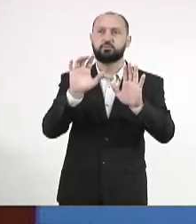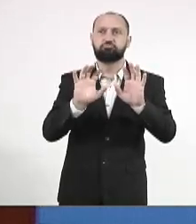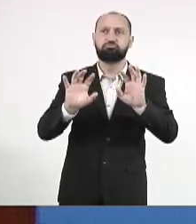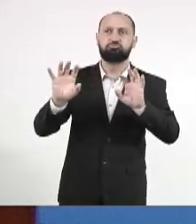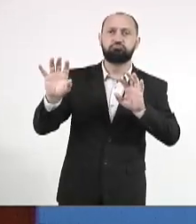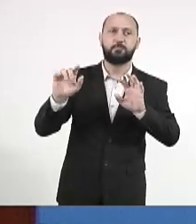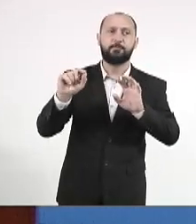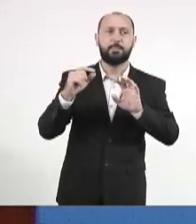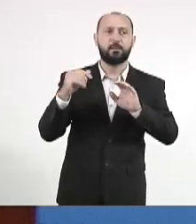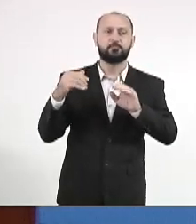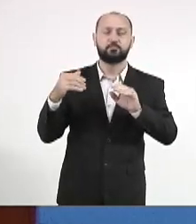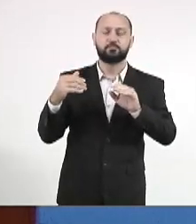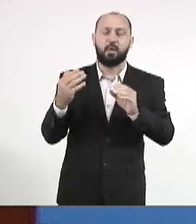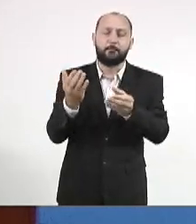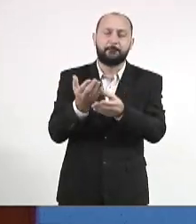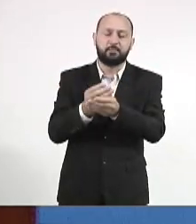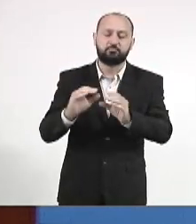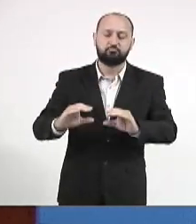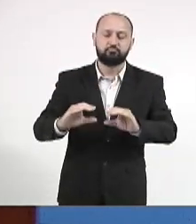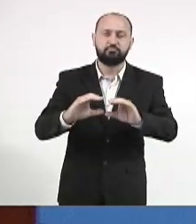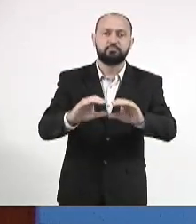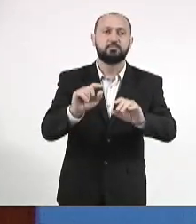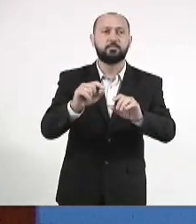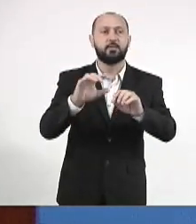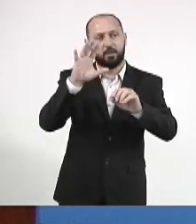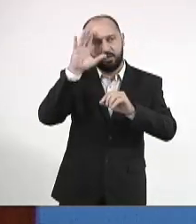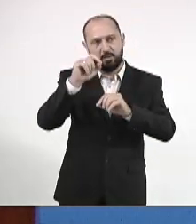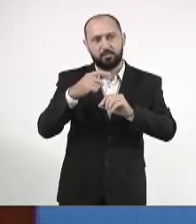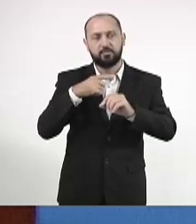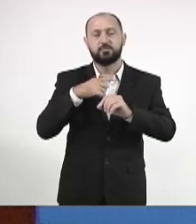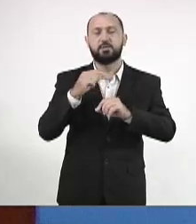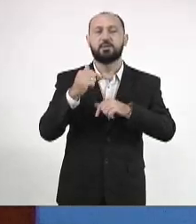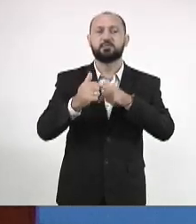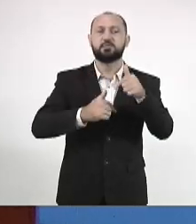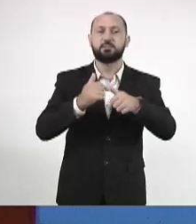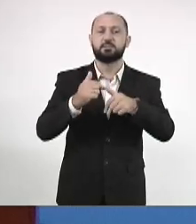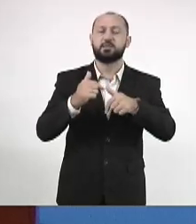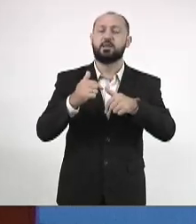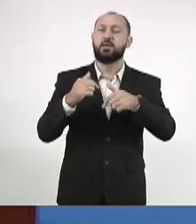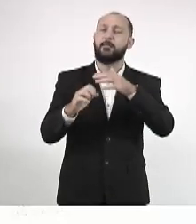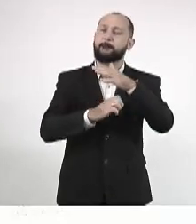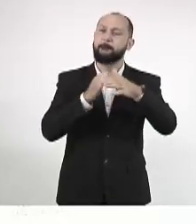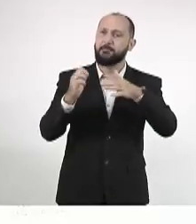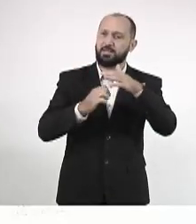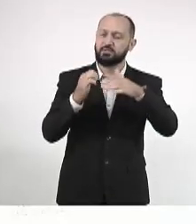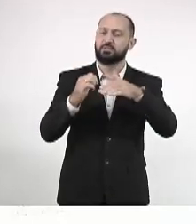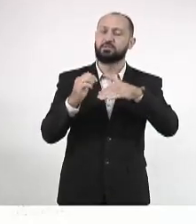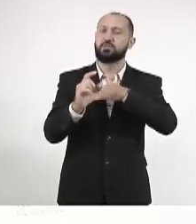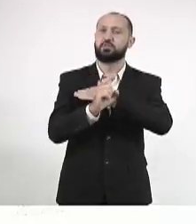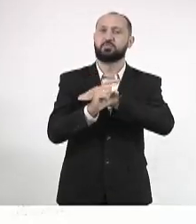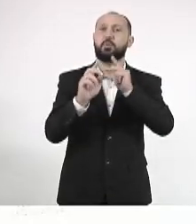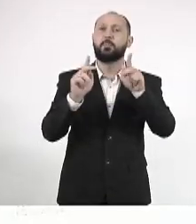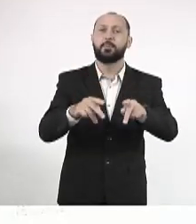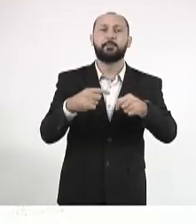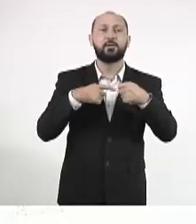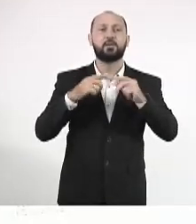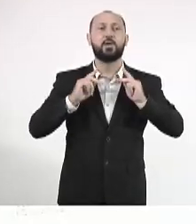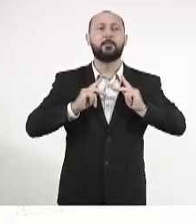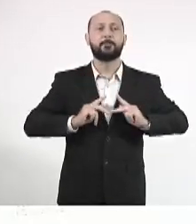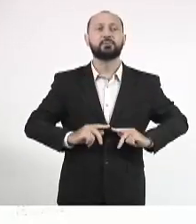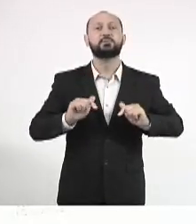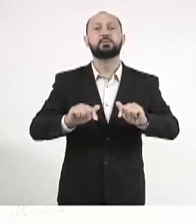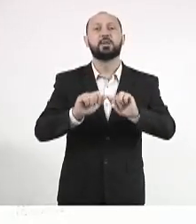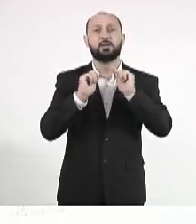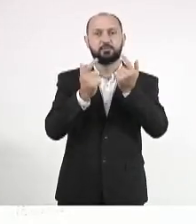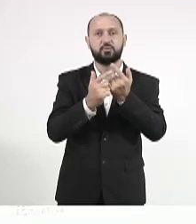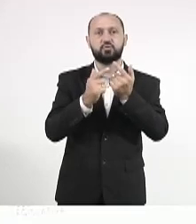tramitando também, que trata de concessionárias de serviço público. Então, temos que definitivamente ter uma posição aqui dentro da